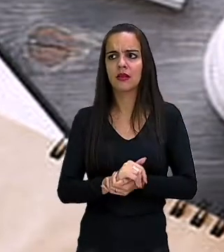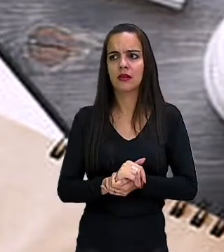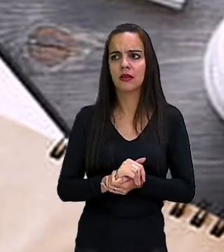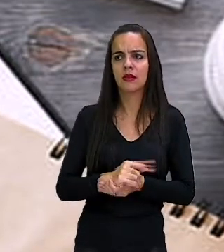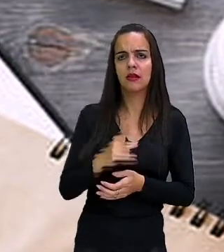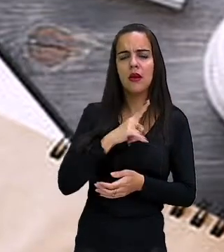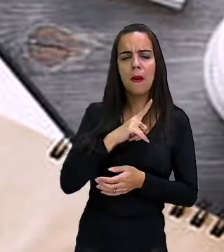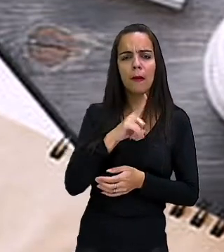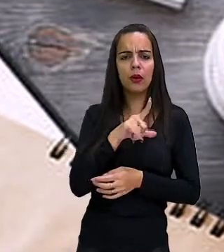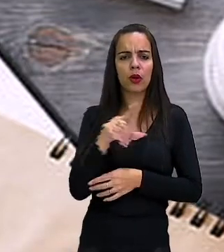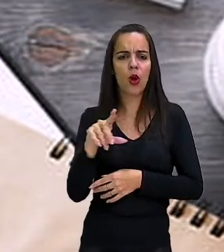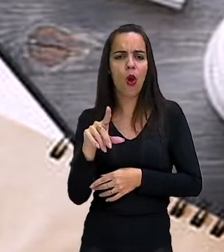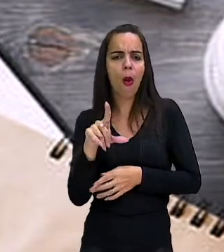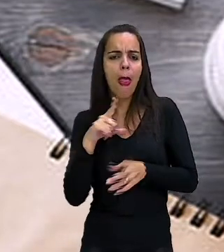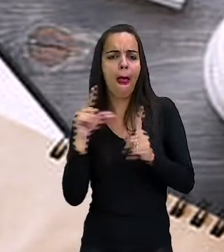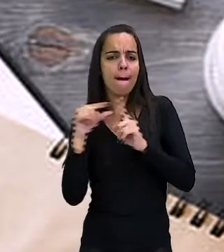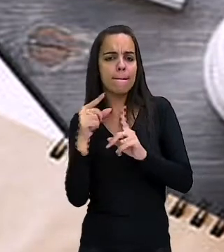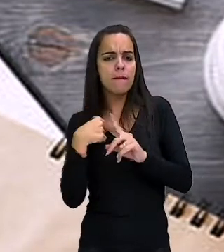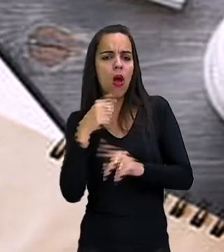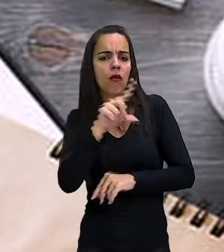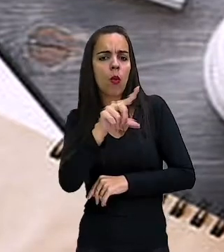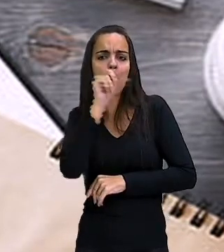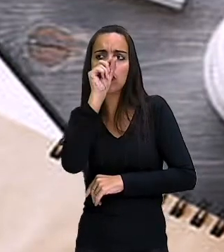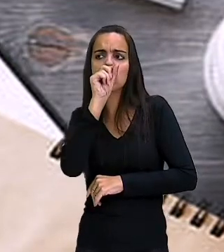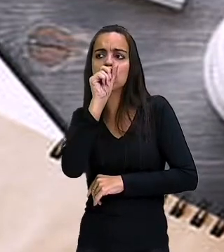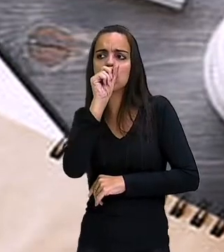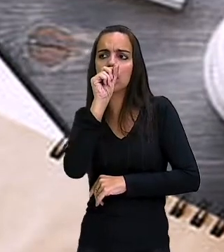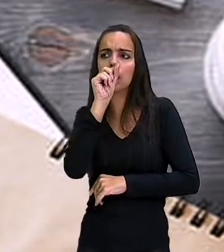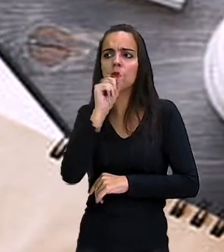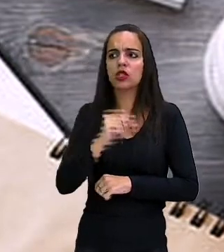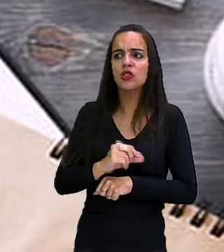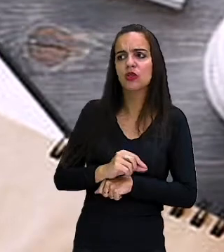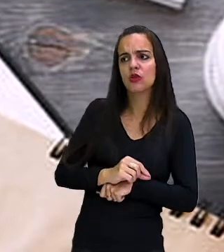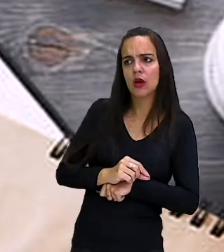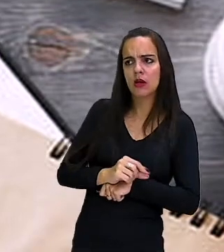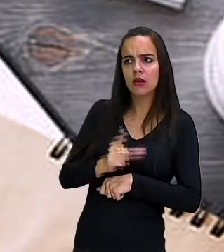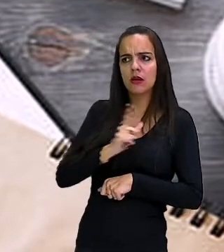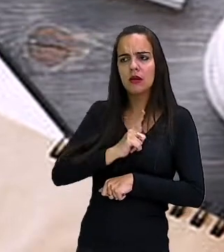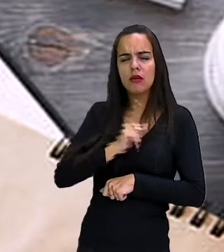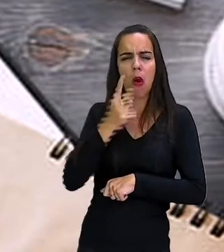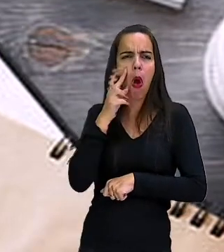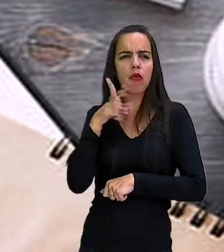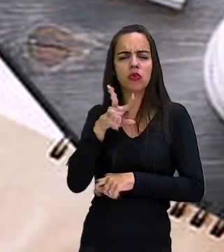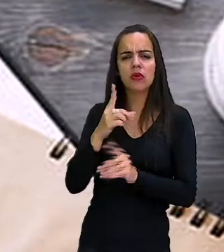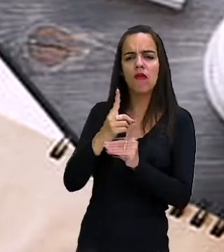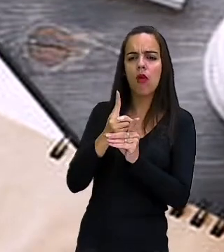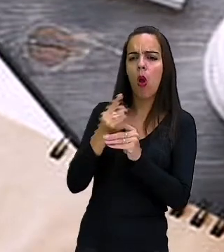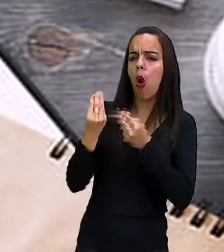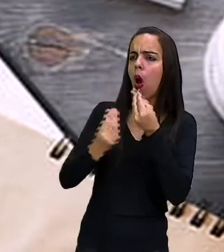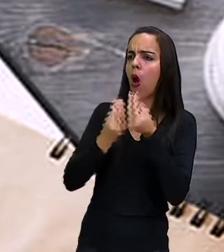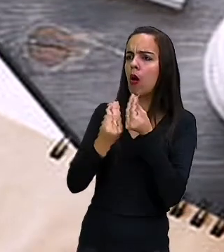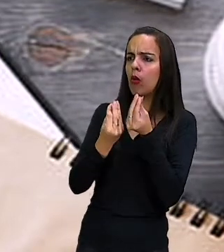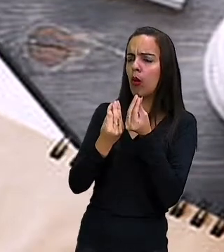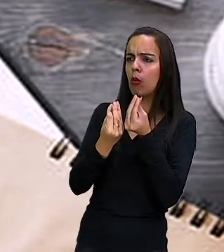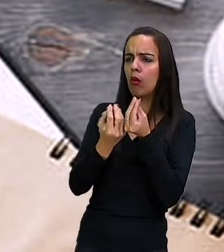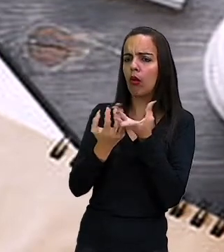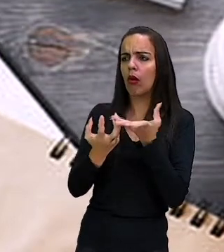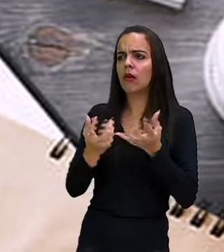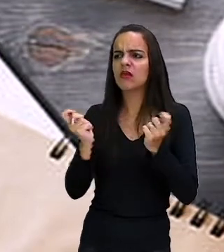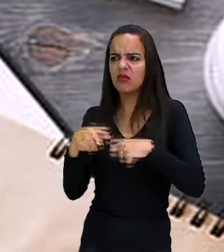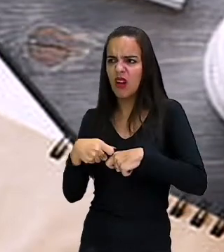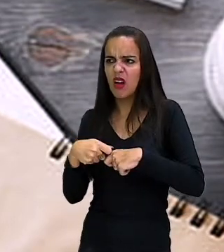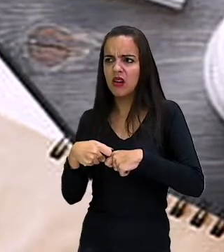escolha. Escolha. Choose A or B and write the answer in your notebook. Então,